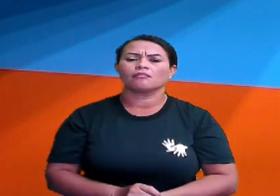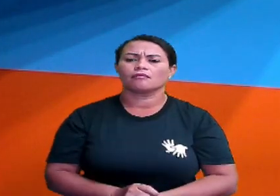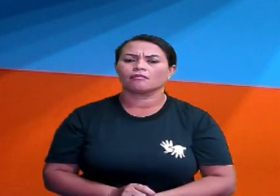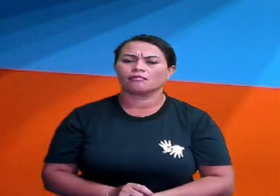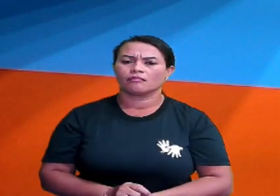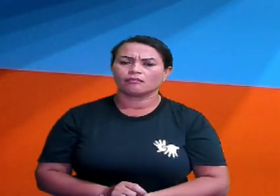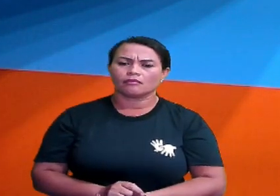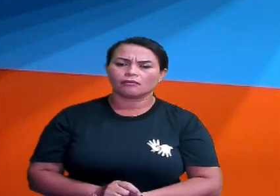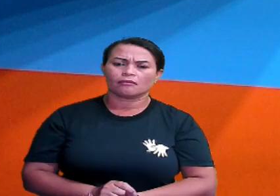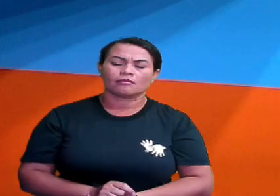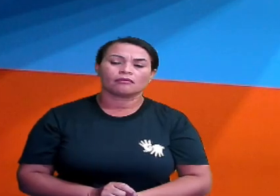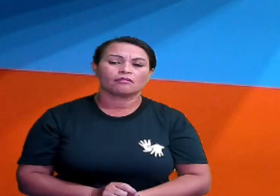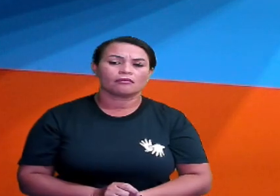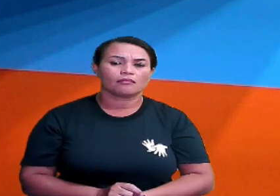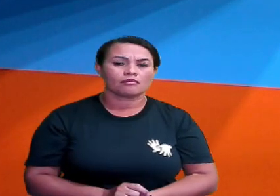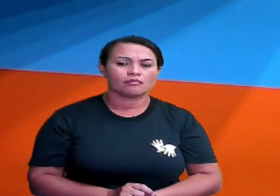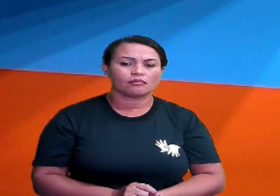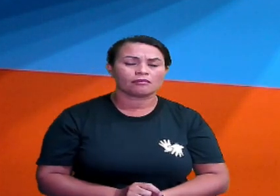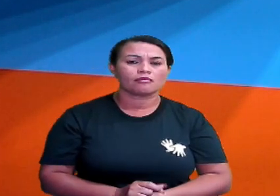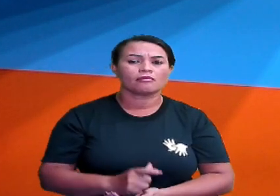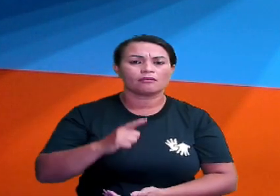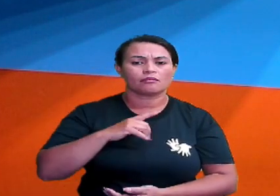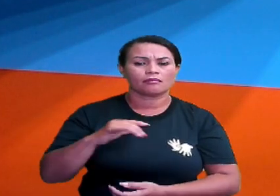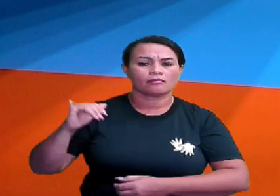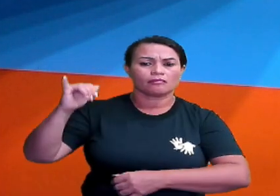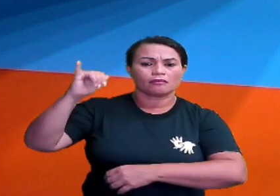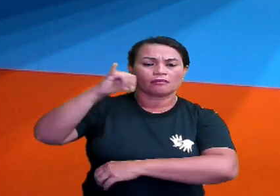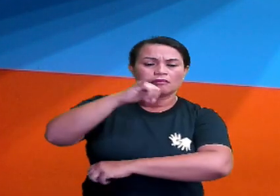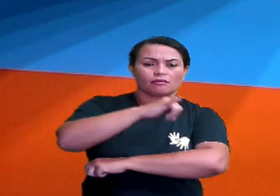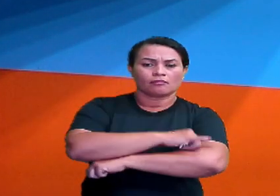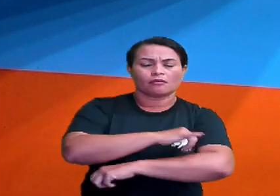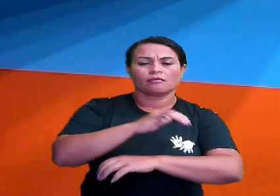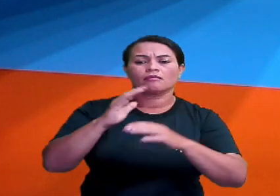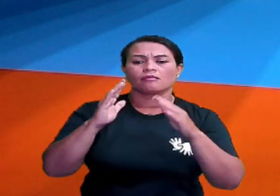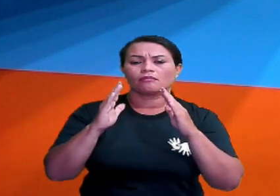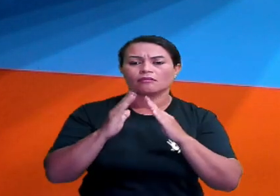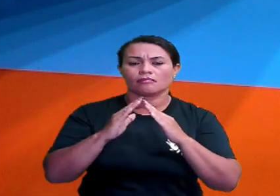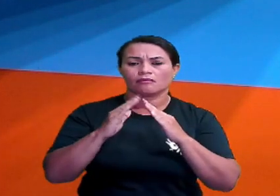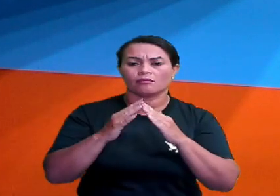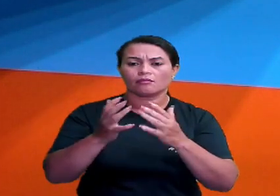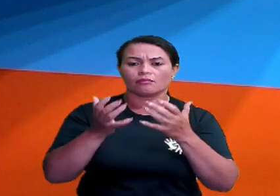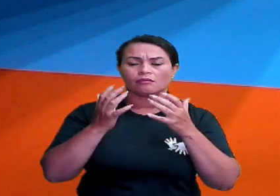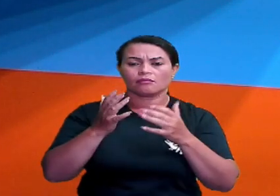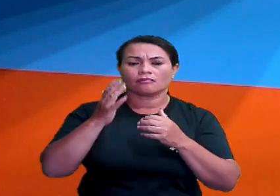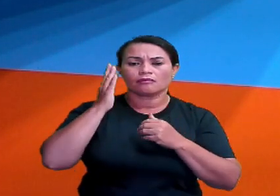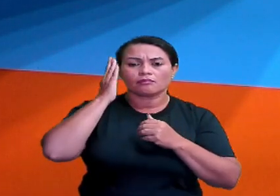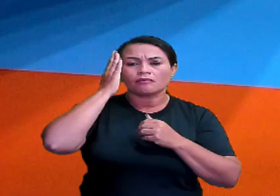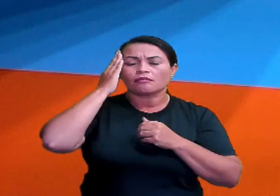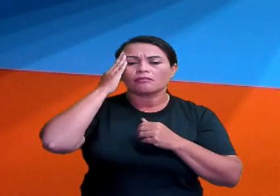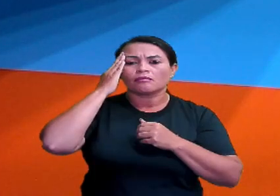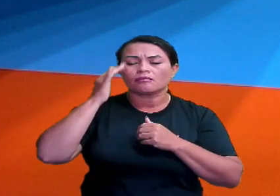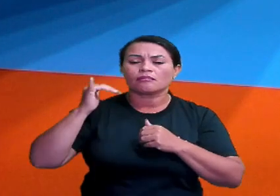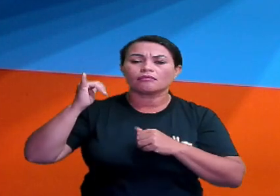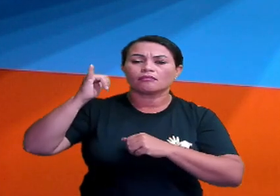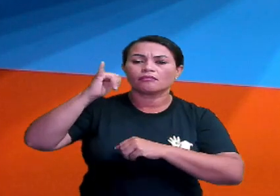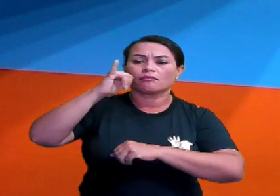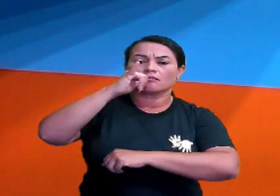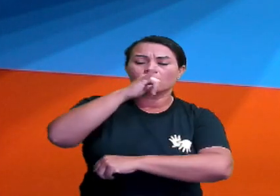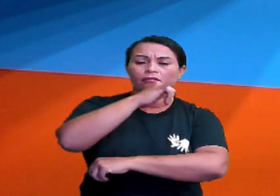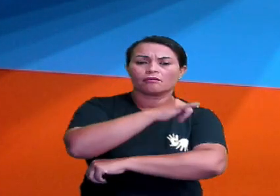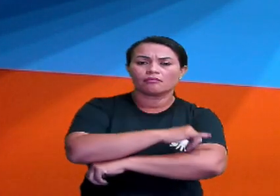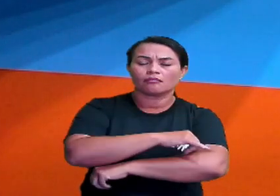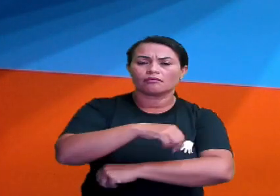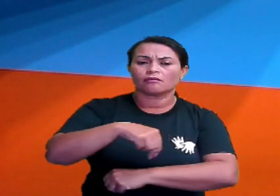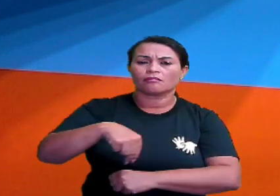Ó, tem o aeroporto e tem uma casa. Eu quero saber se o aeroporto está ao